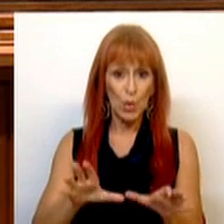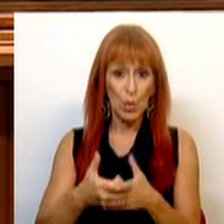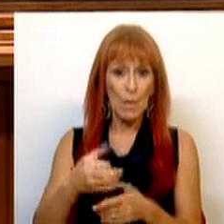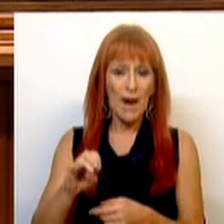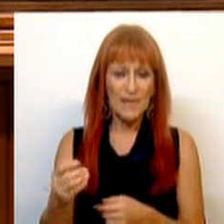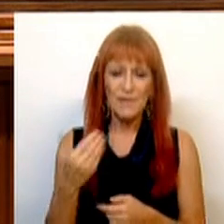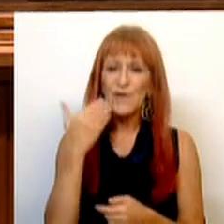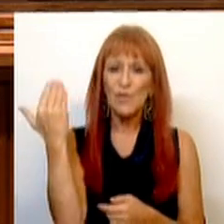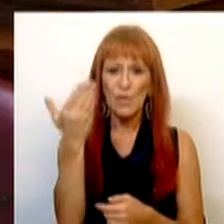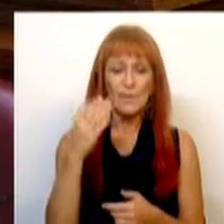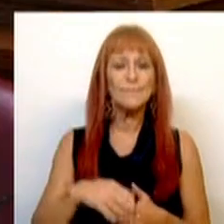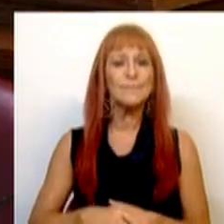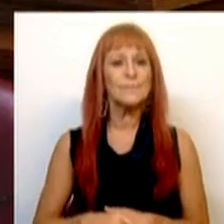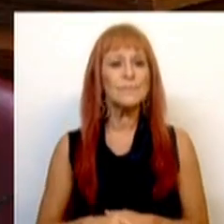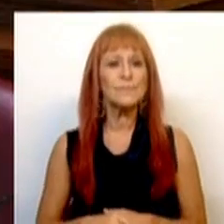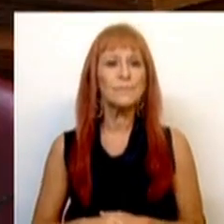O PS, faça favor.